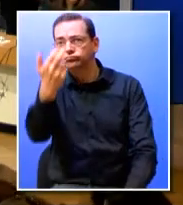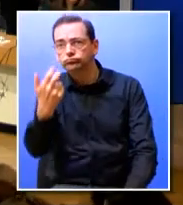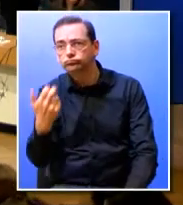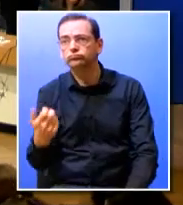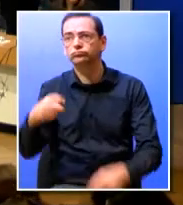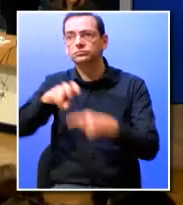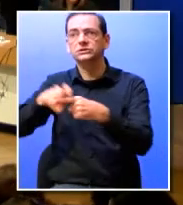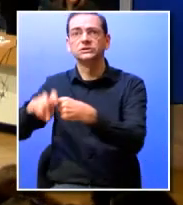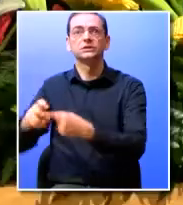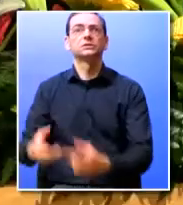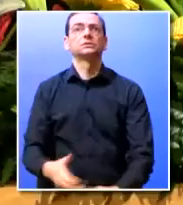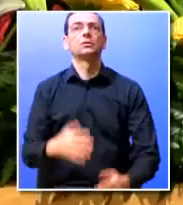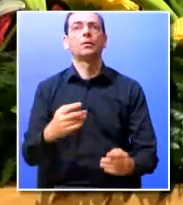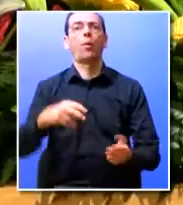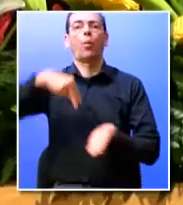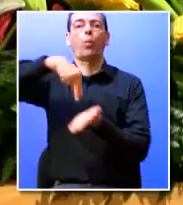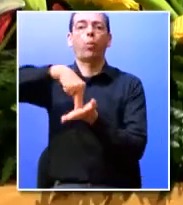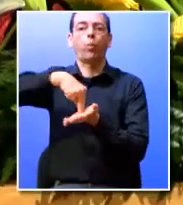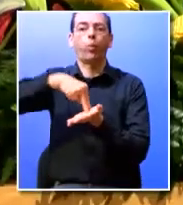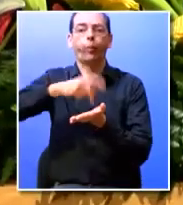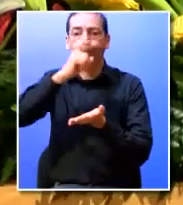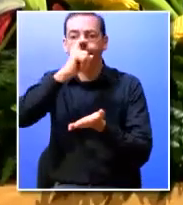também porque não vai se sentar em pé caso